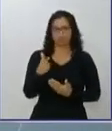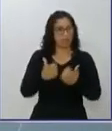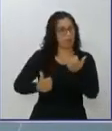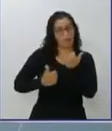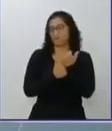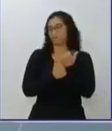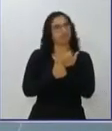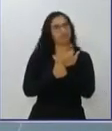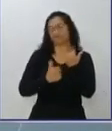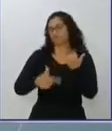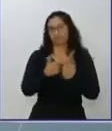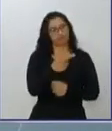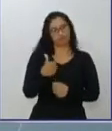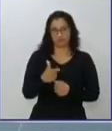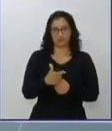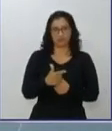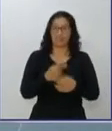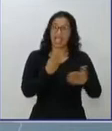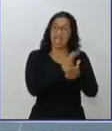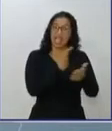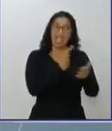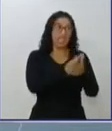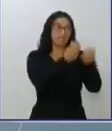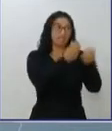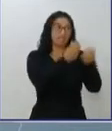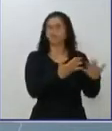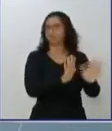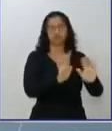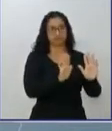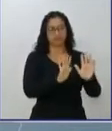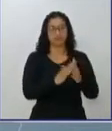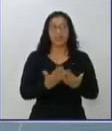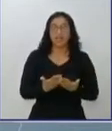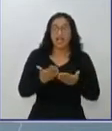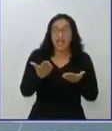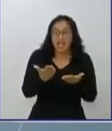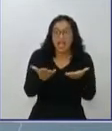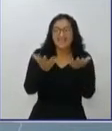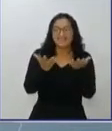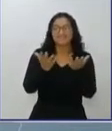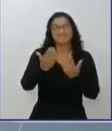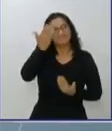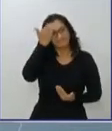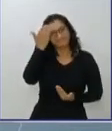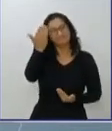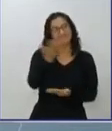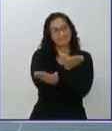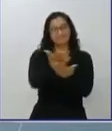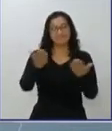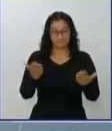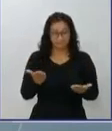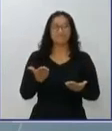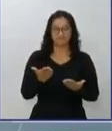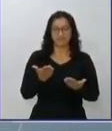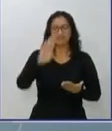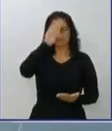erradamente para as pessoas. Quero começar agradecendo a você, população sumatogrossense, que confiou no Capitão Contar, mais